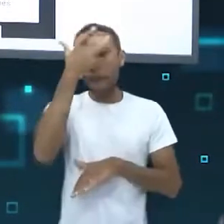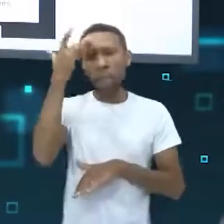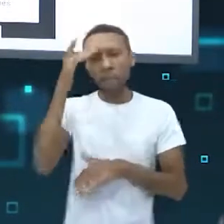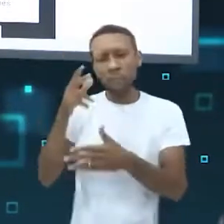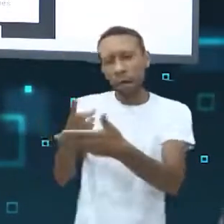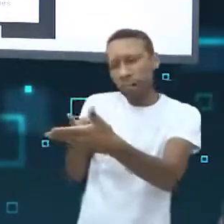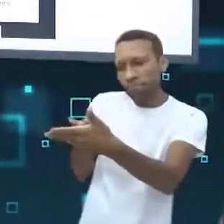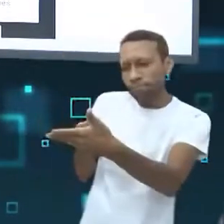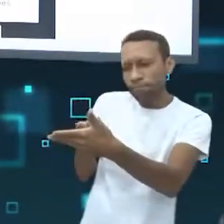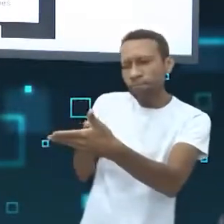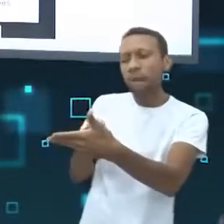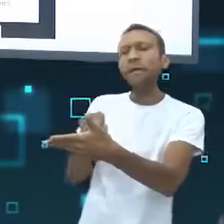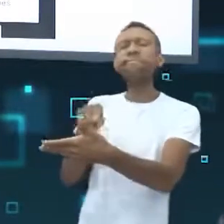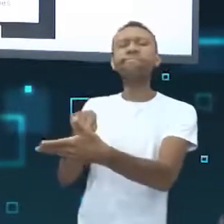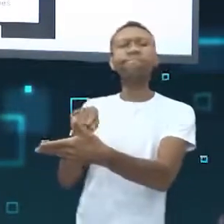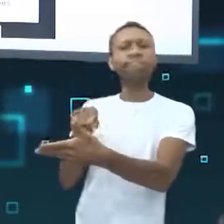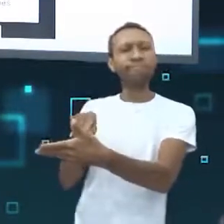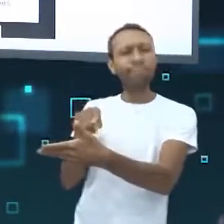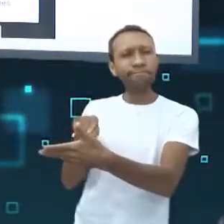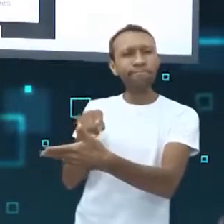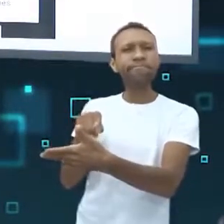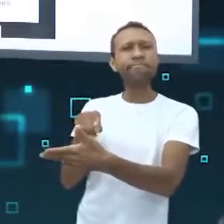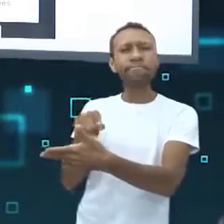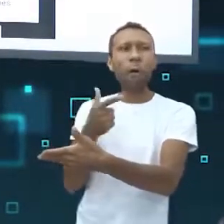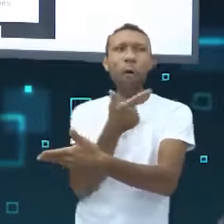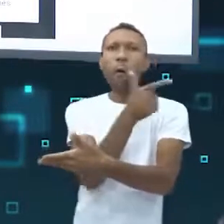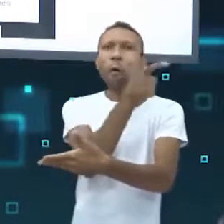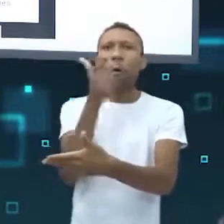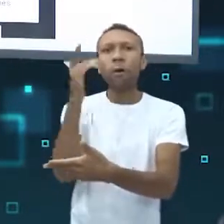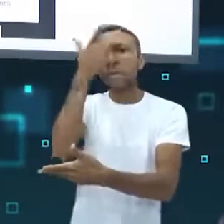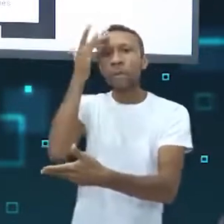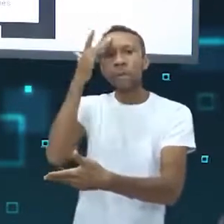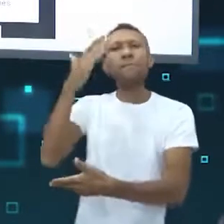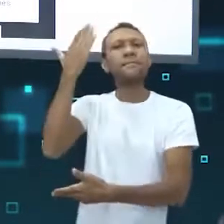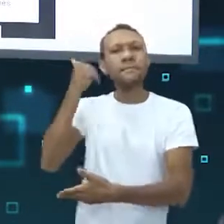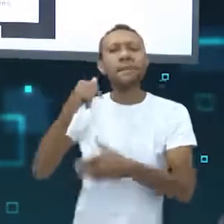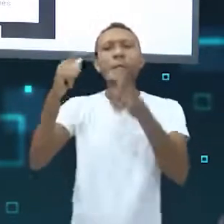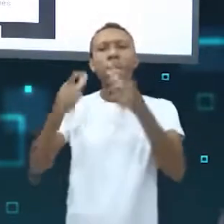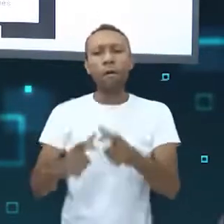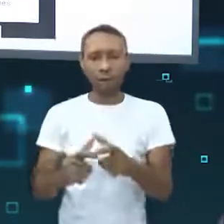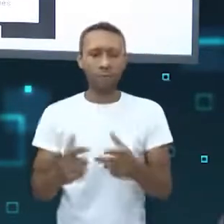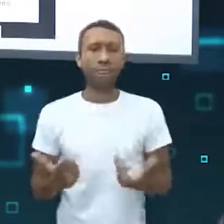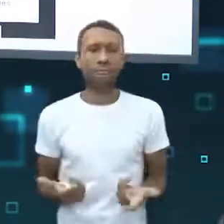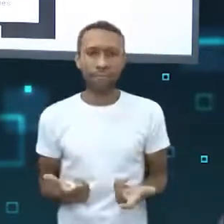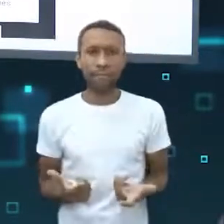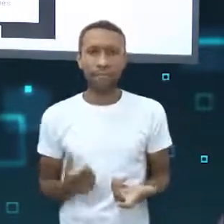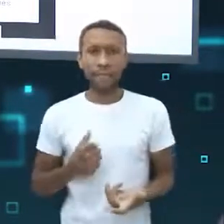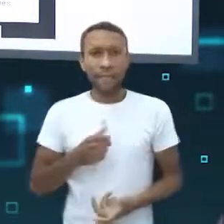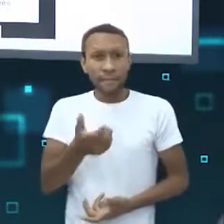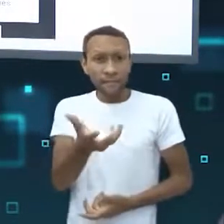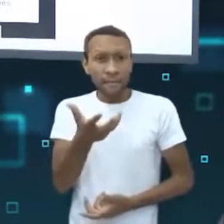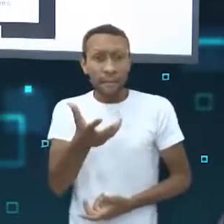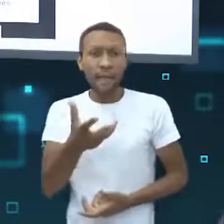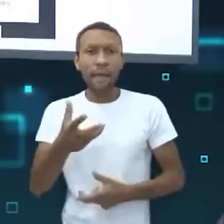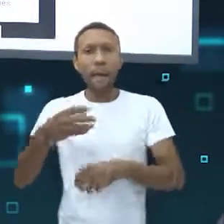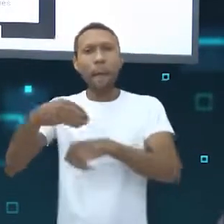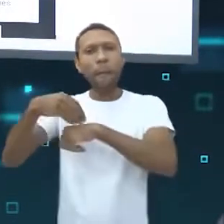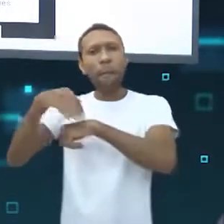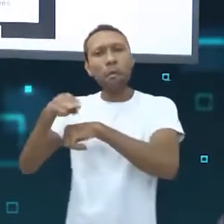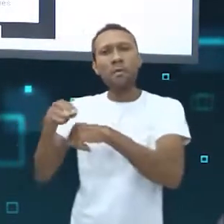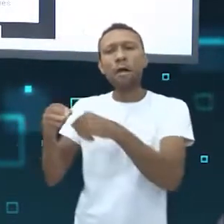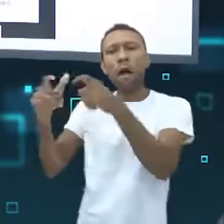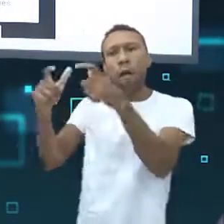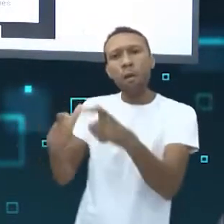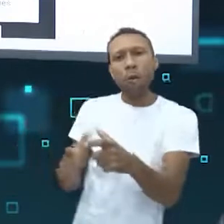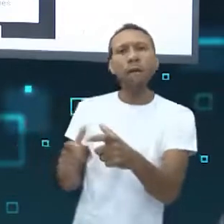do nome. Só de ver a foto, todos da região já podem dizer qual é o lugar. Se quiser postar sua localização, a